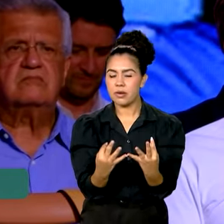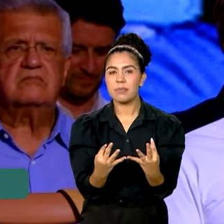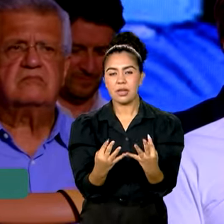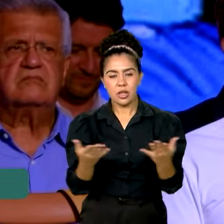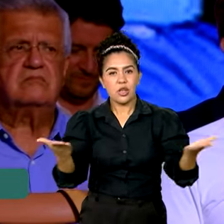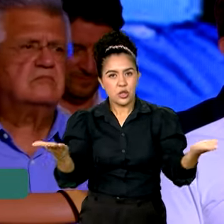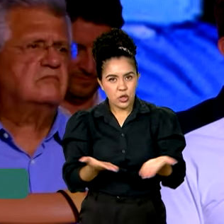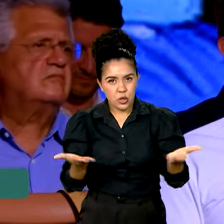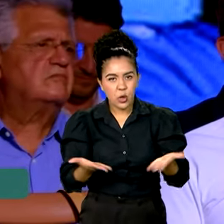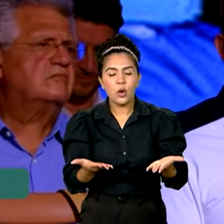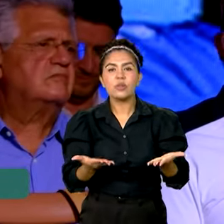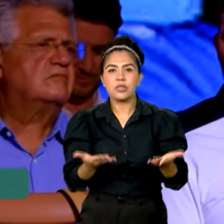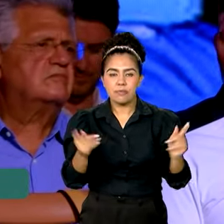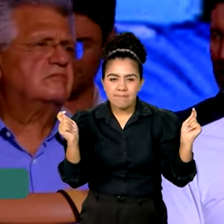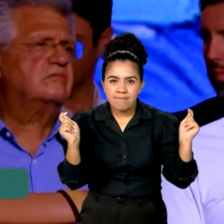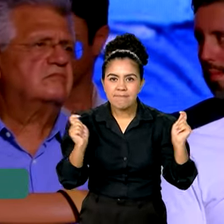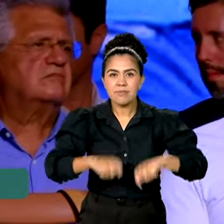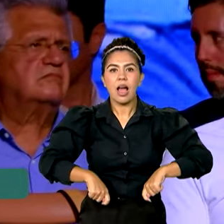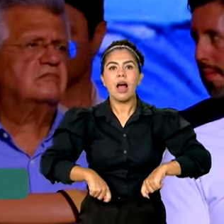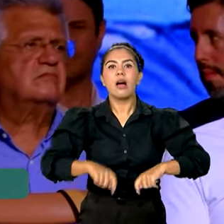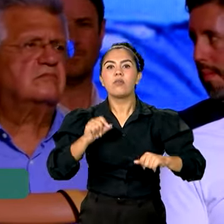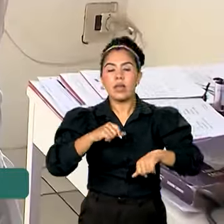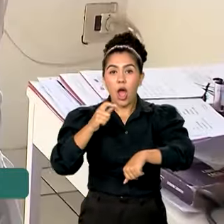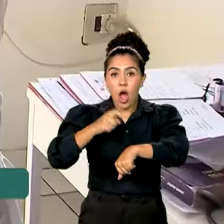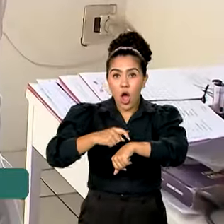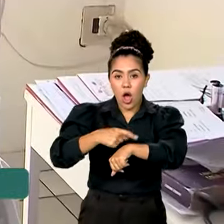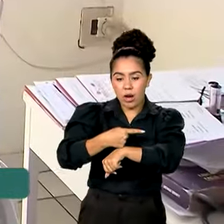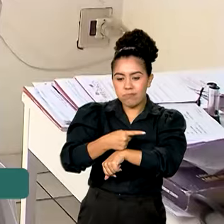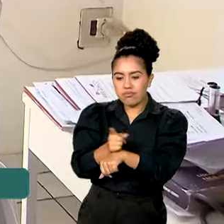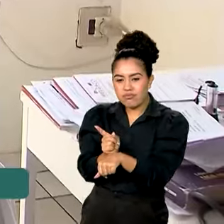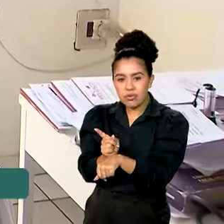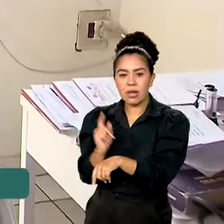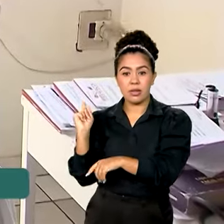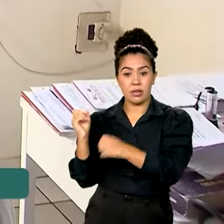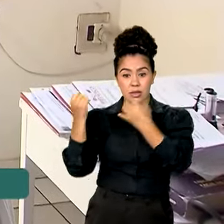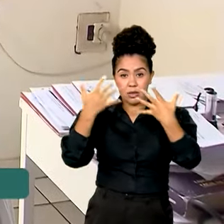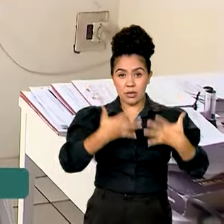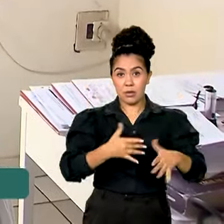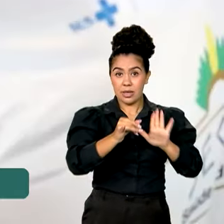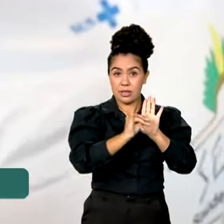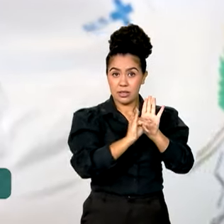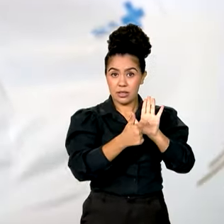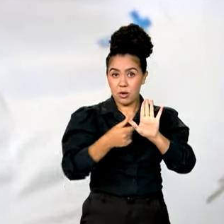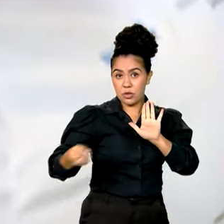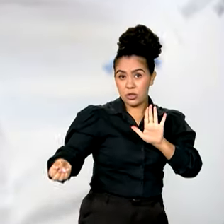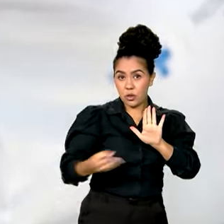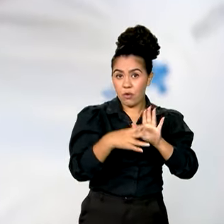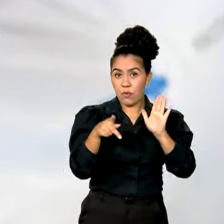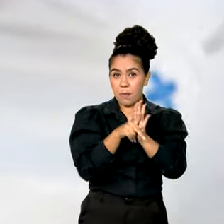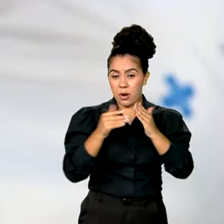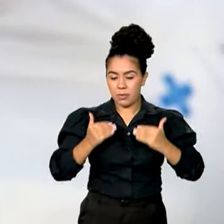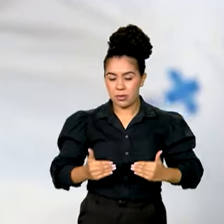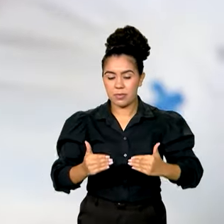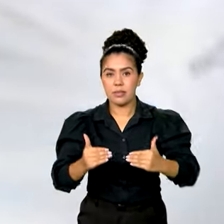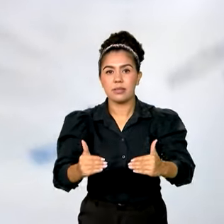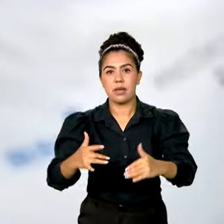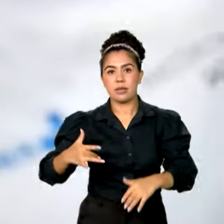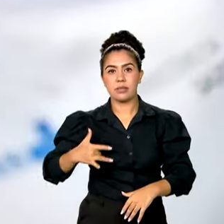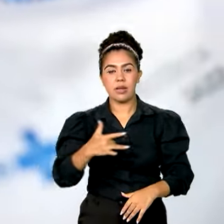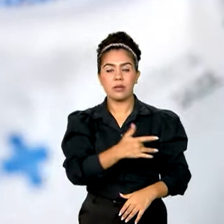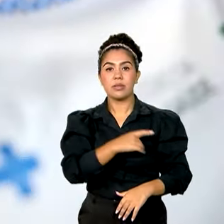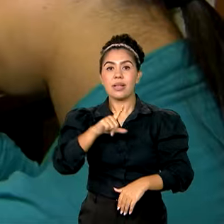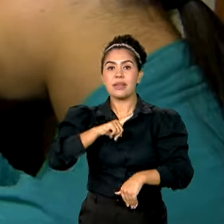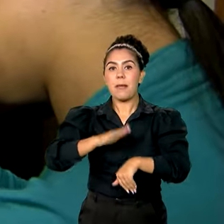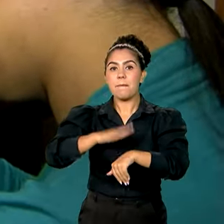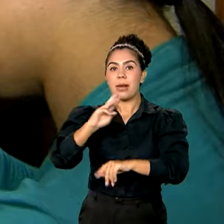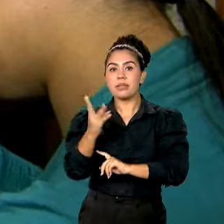permite extensão de horário. Com o novo edital do Ministério da Saúde, serão mais de 3 mil vagas em